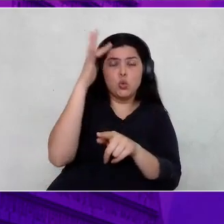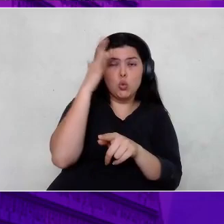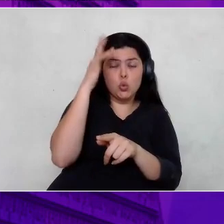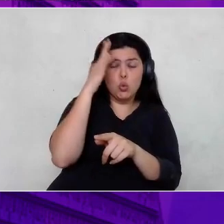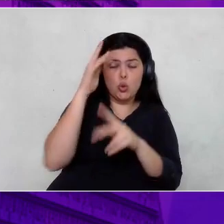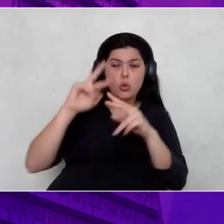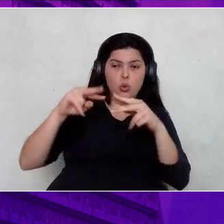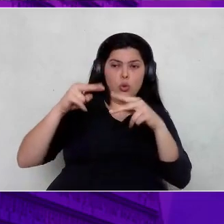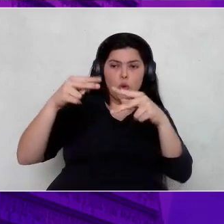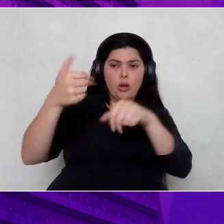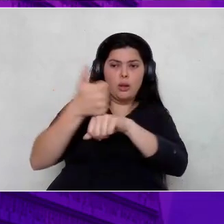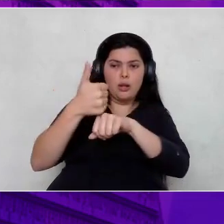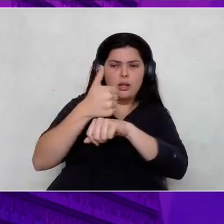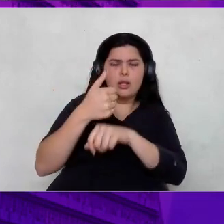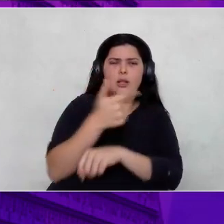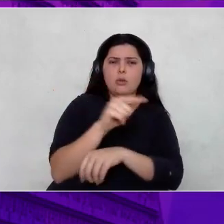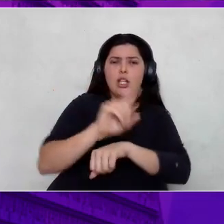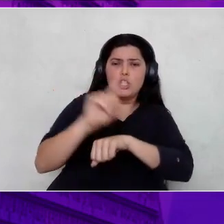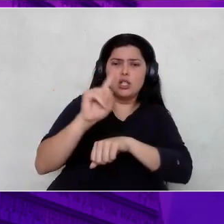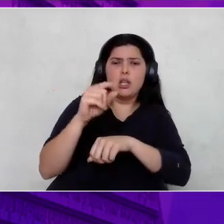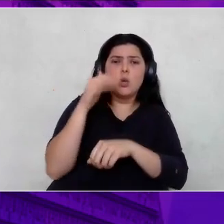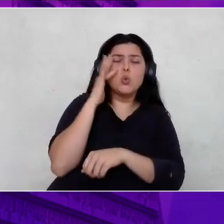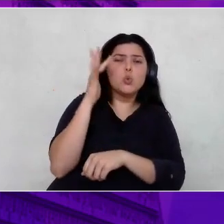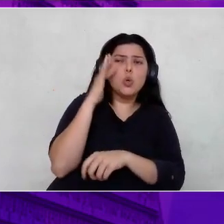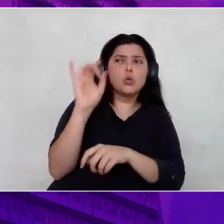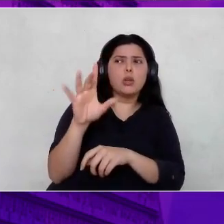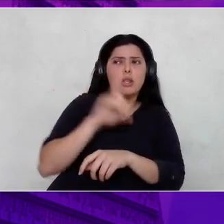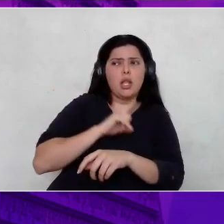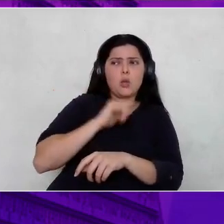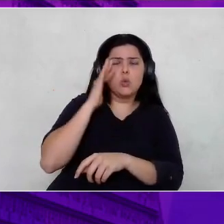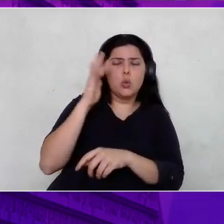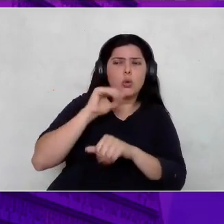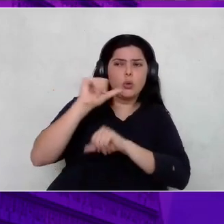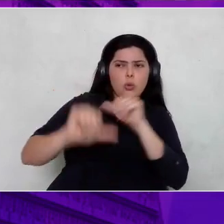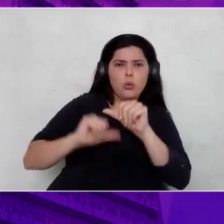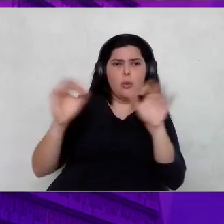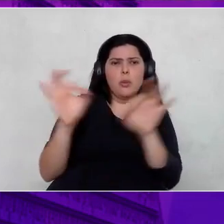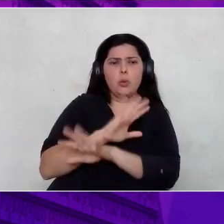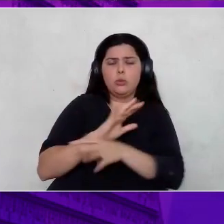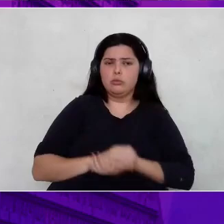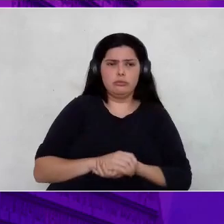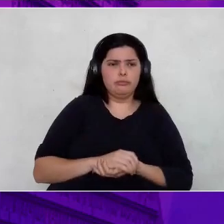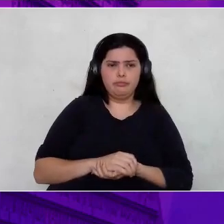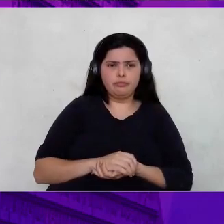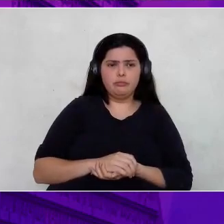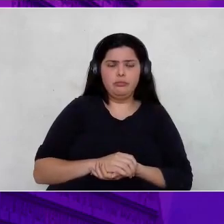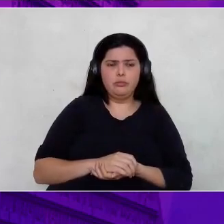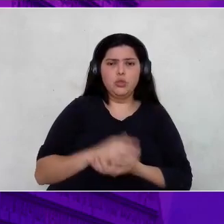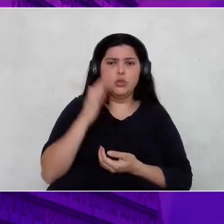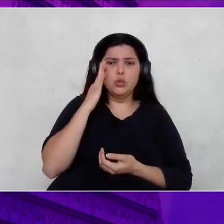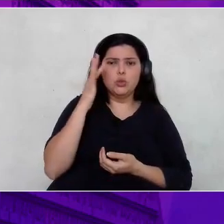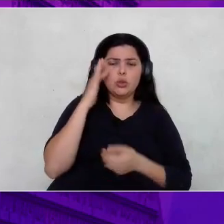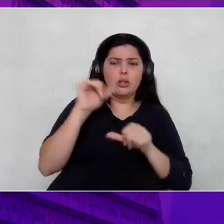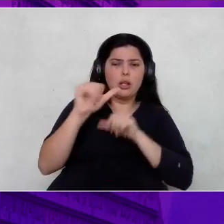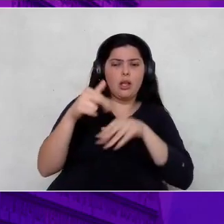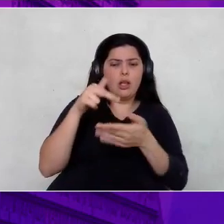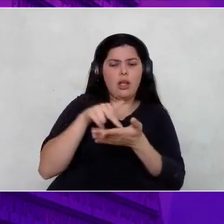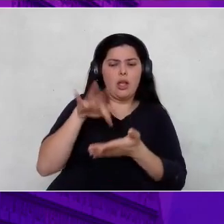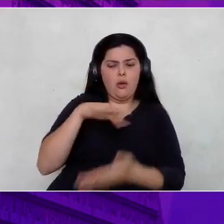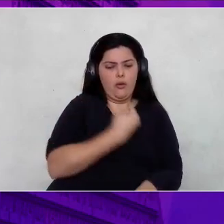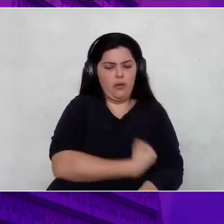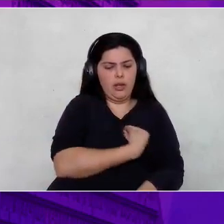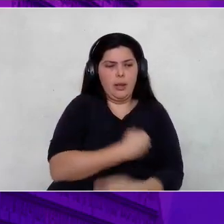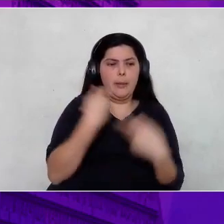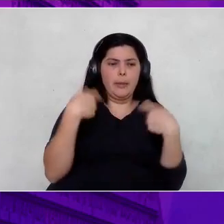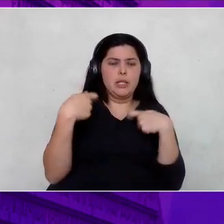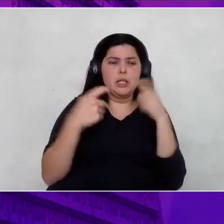você não tiver uma data, é um sonho. Ah, eu tenho o sonho de me... É um sonho. Para esse sonho se transformar em realidade, você precisa,